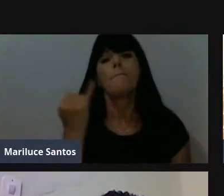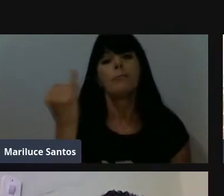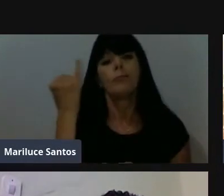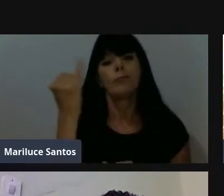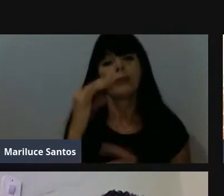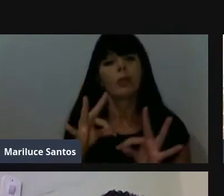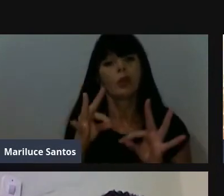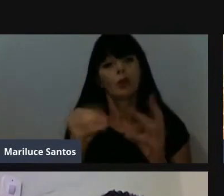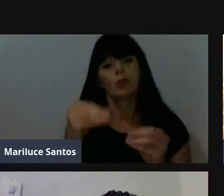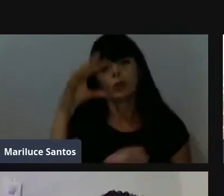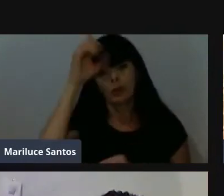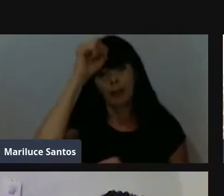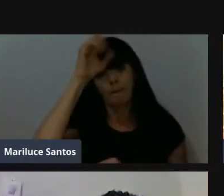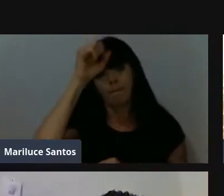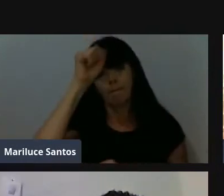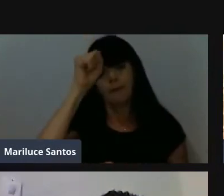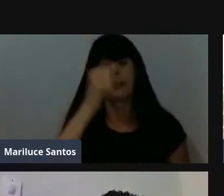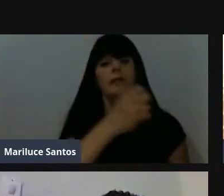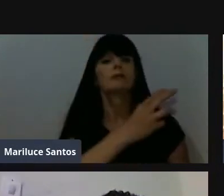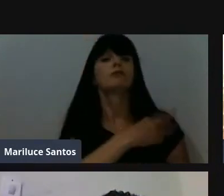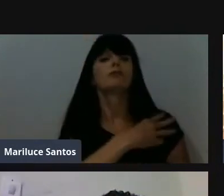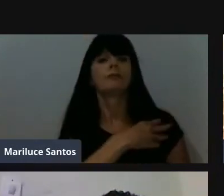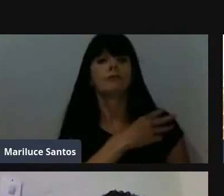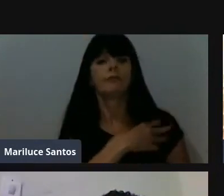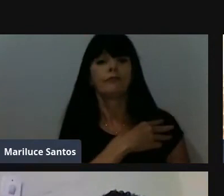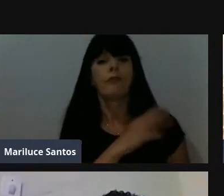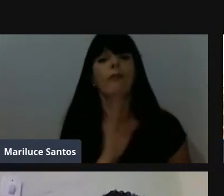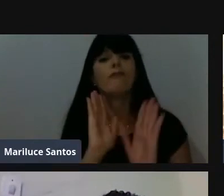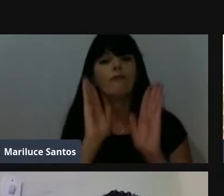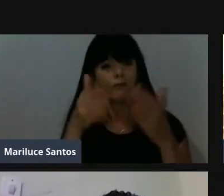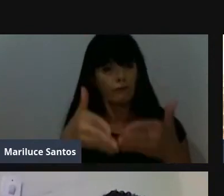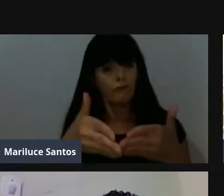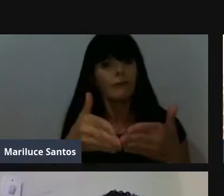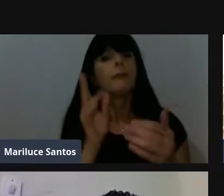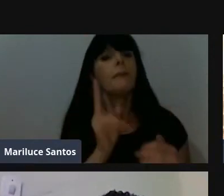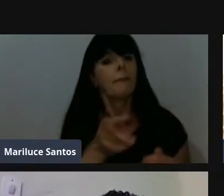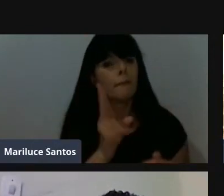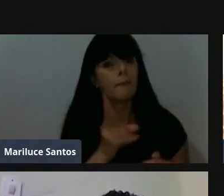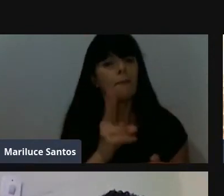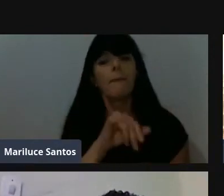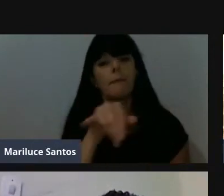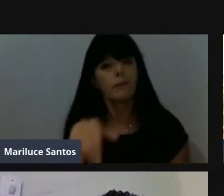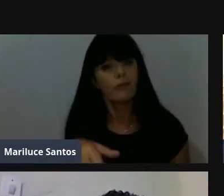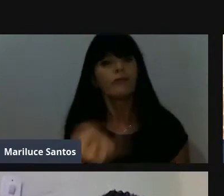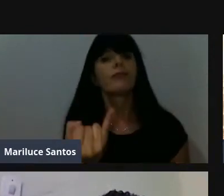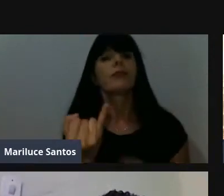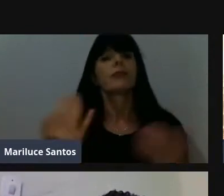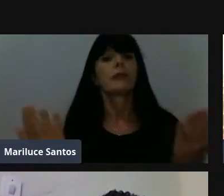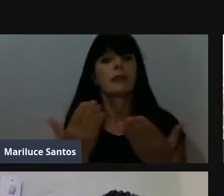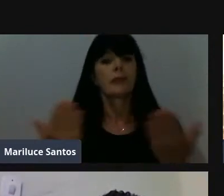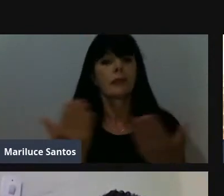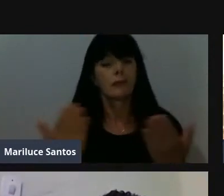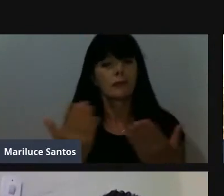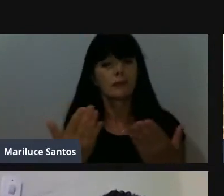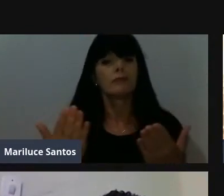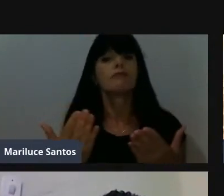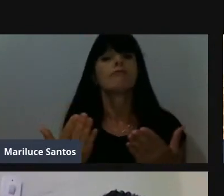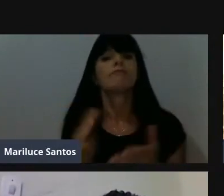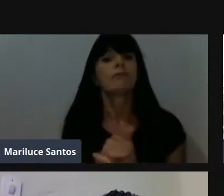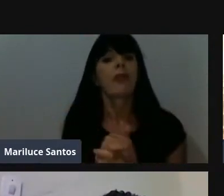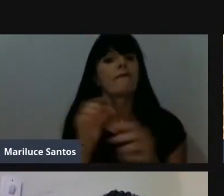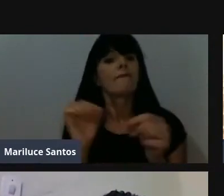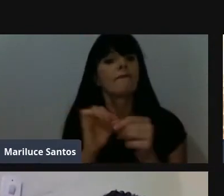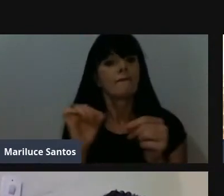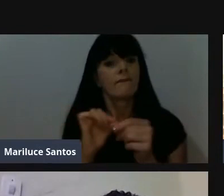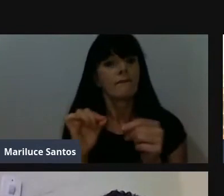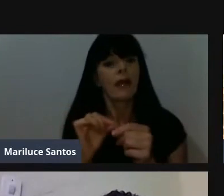aprende aí no ensino médio. Então, focar mesmo, aproveitem esse momento que vocês têm hoje aí, dê cada um de vocês o seu melhor,